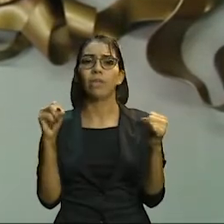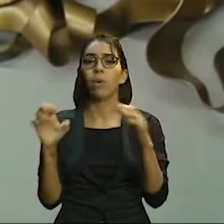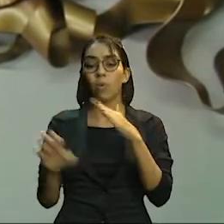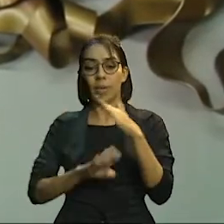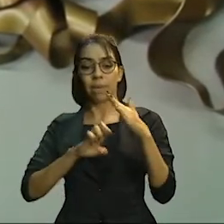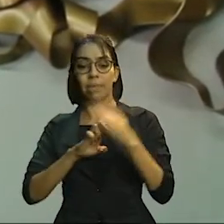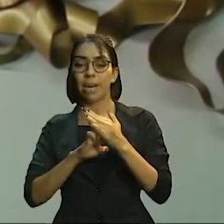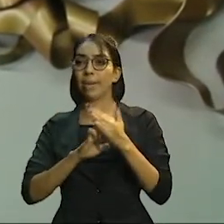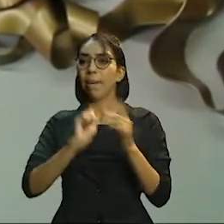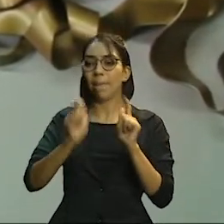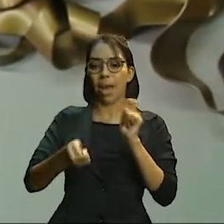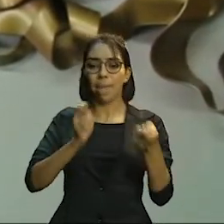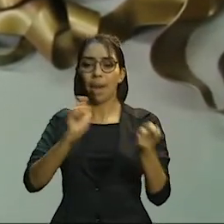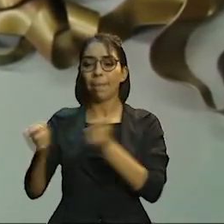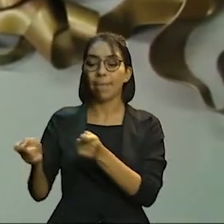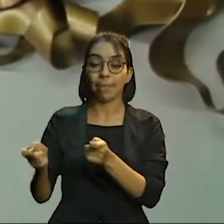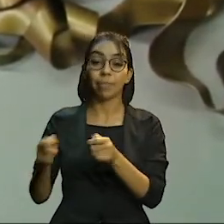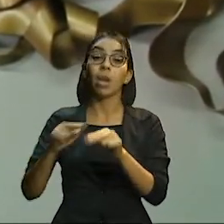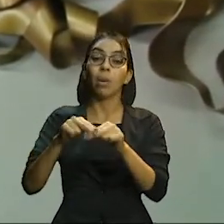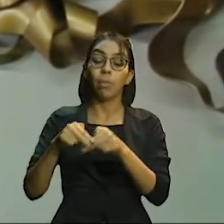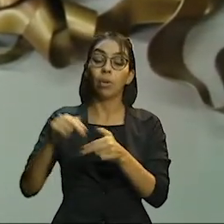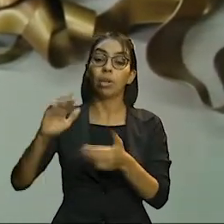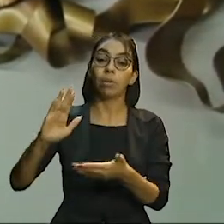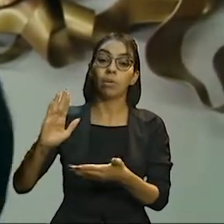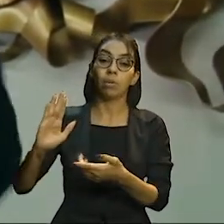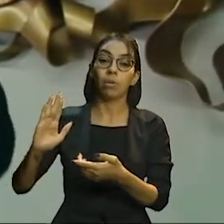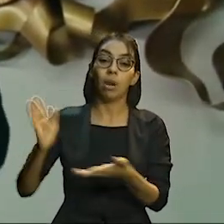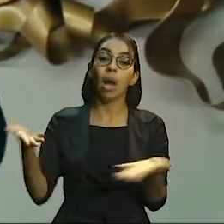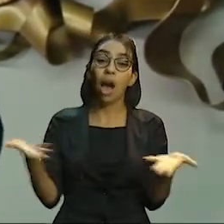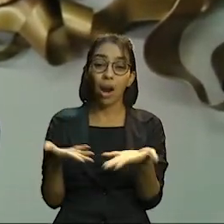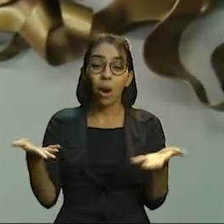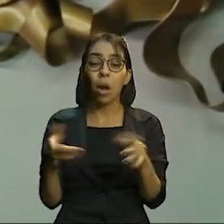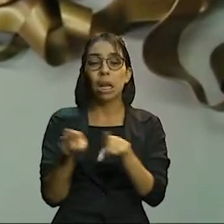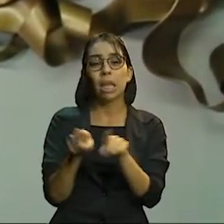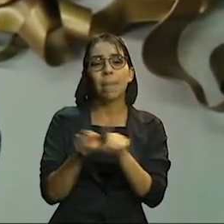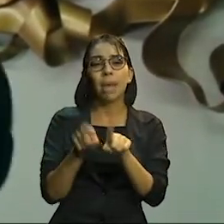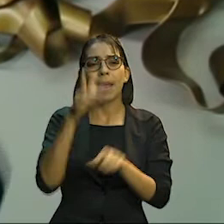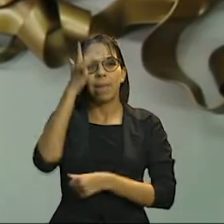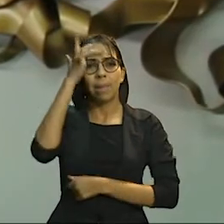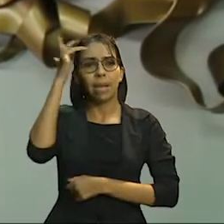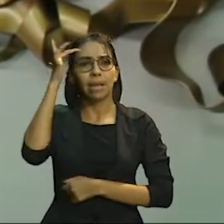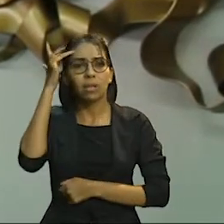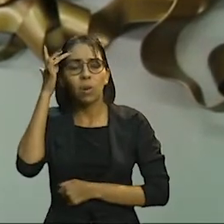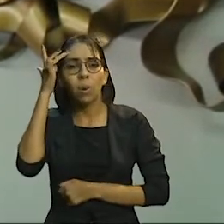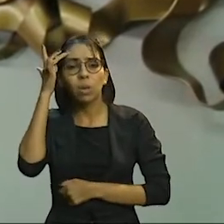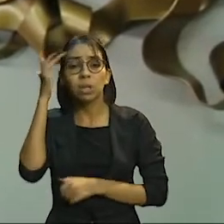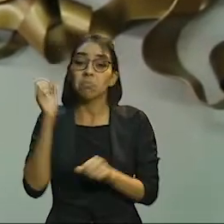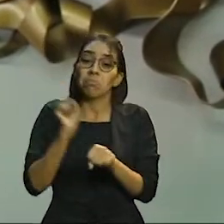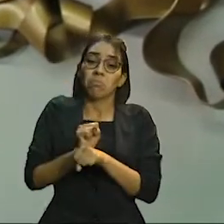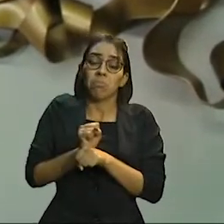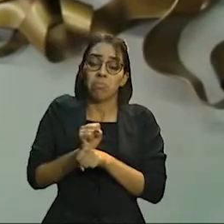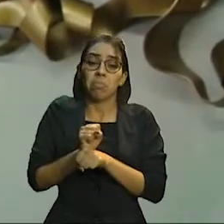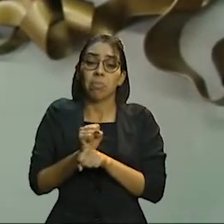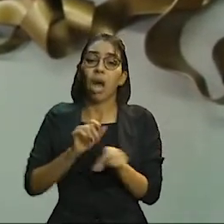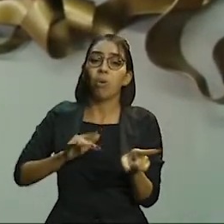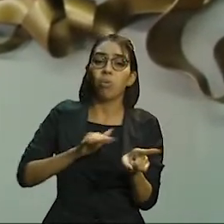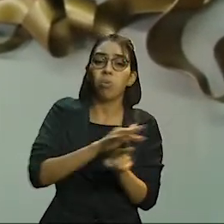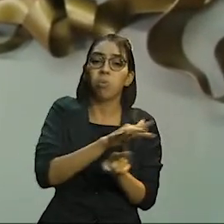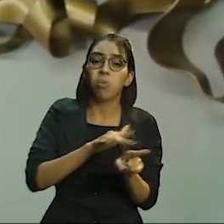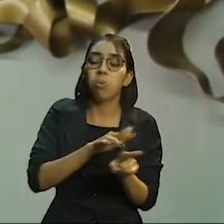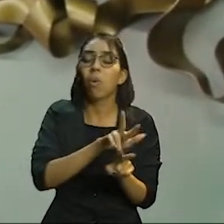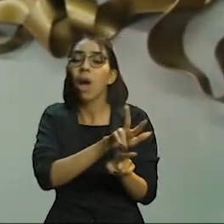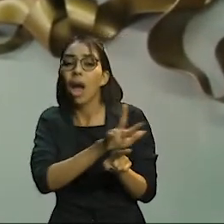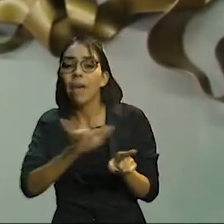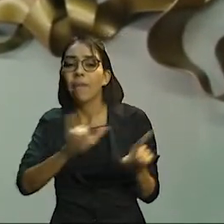para ajudar uma queda de demanda muito forte. Em momentos aulos da pandemia, chegou uma queda de 85%. A foi recuperando.